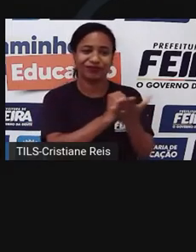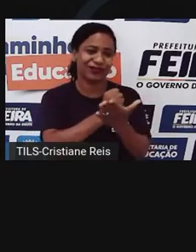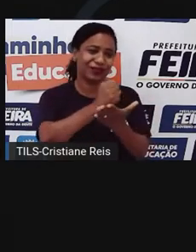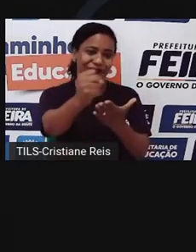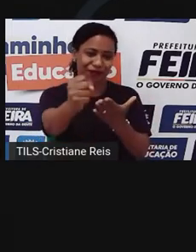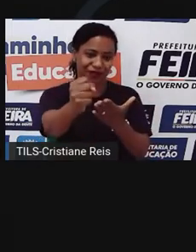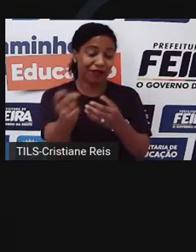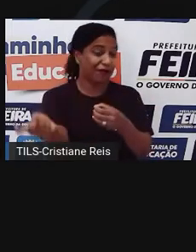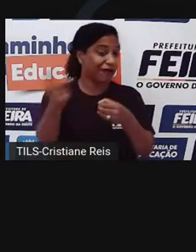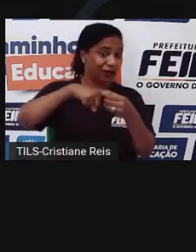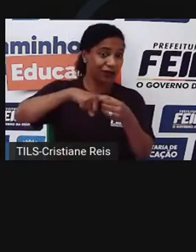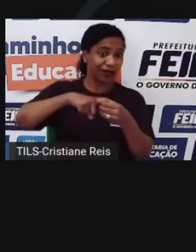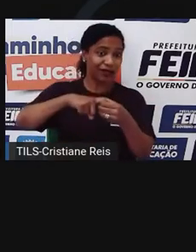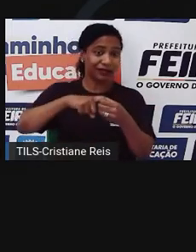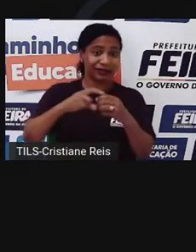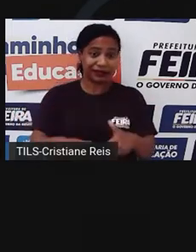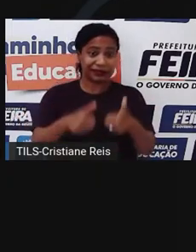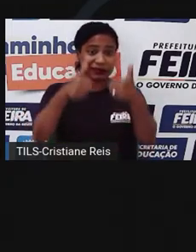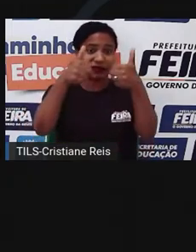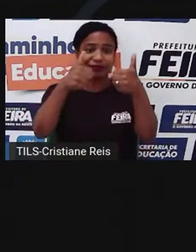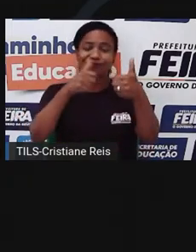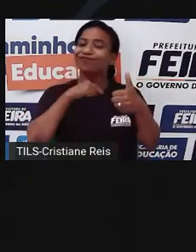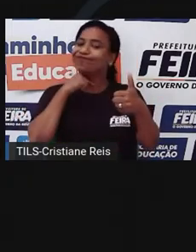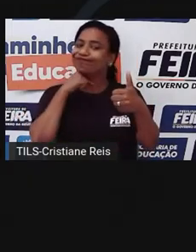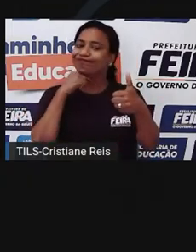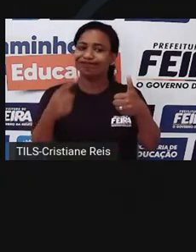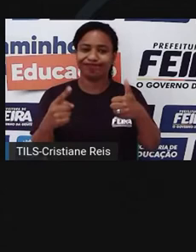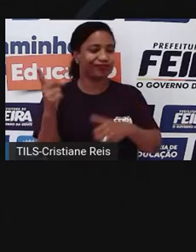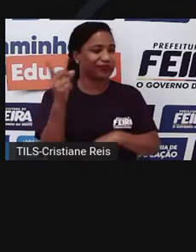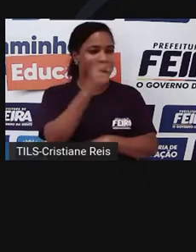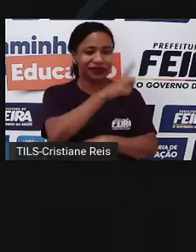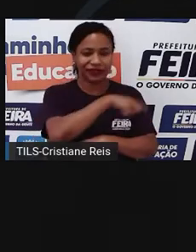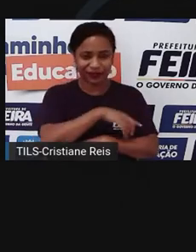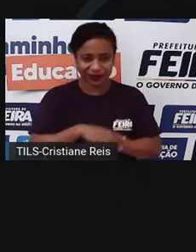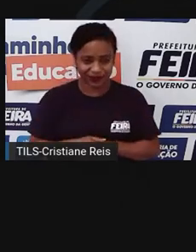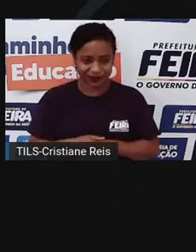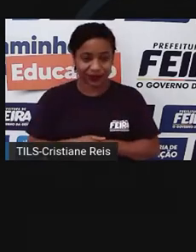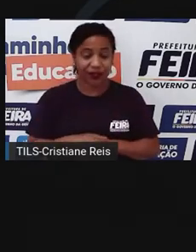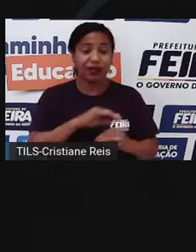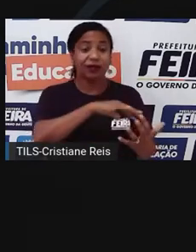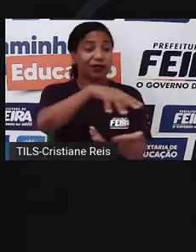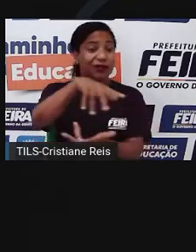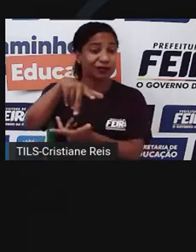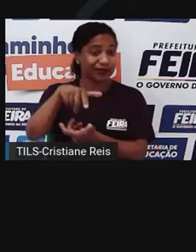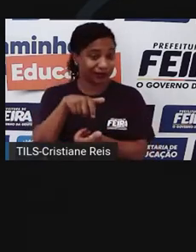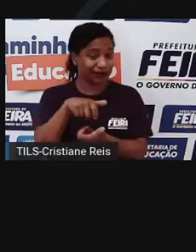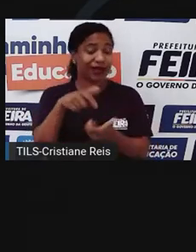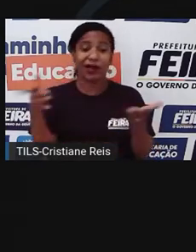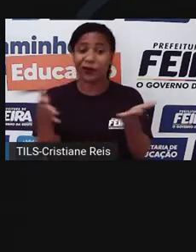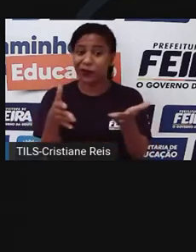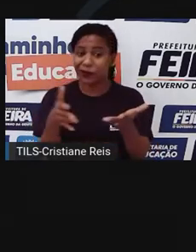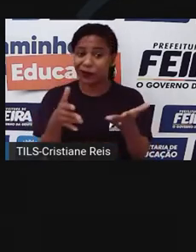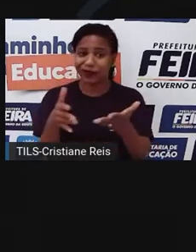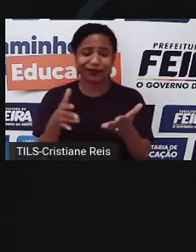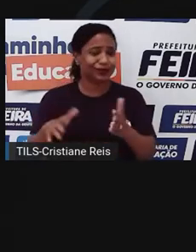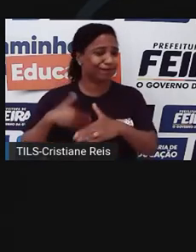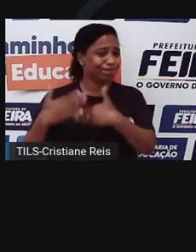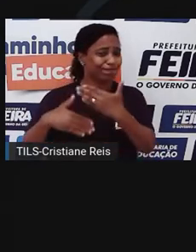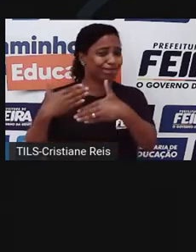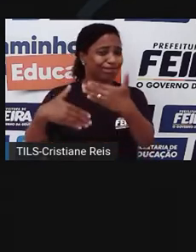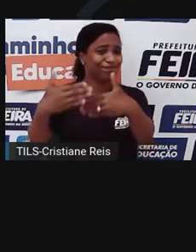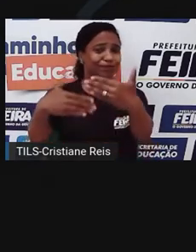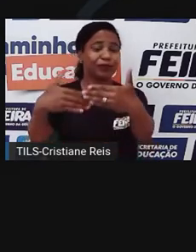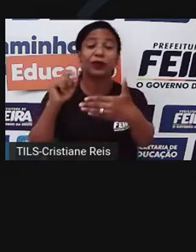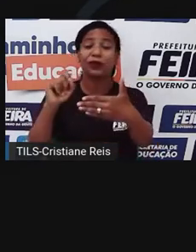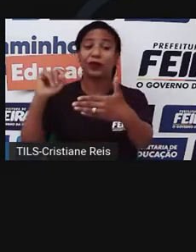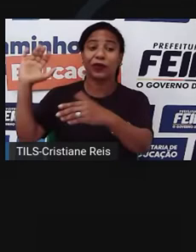ser derrubada e queimada. E como o nosso planeta está em franco e rápido processo de aquecimento,